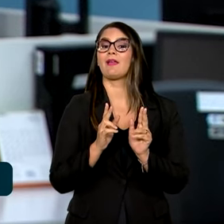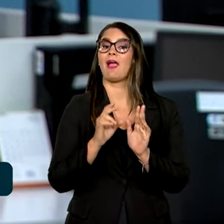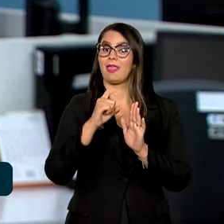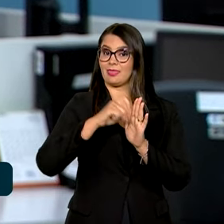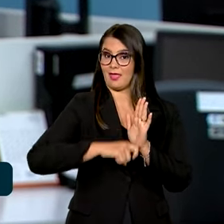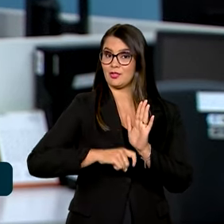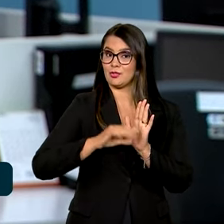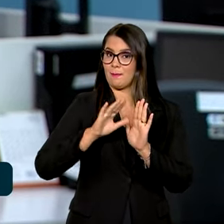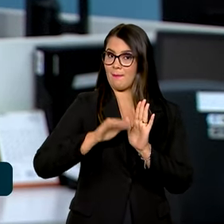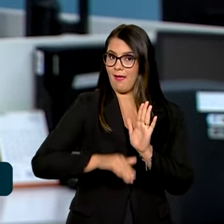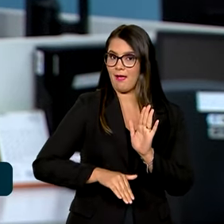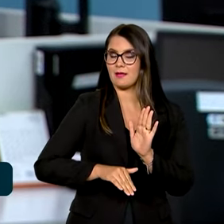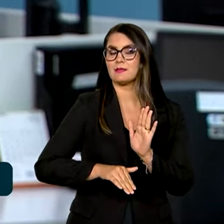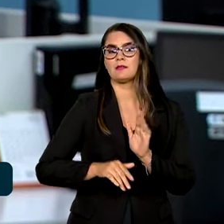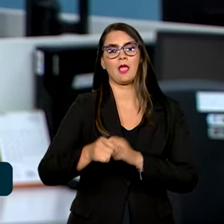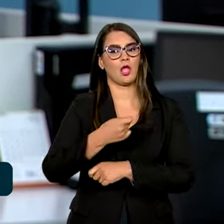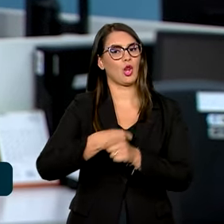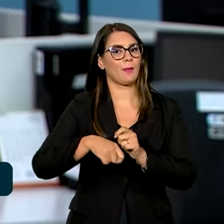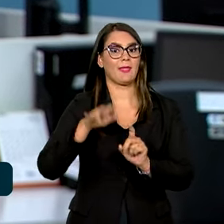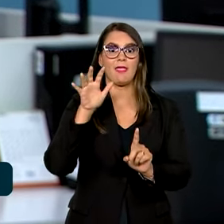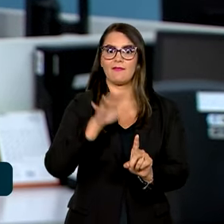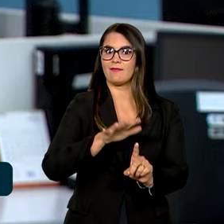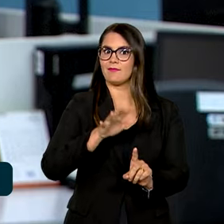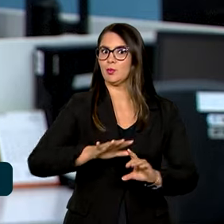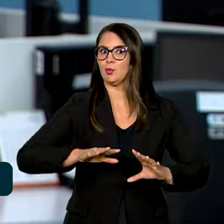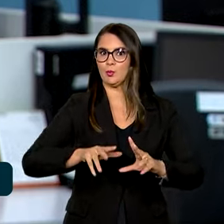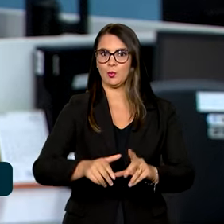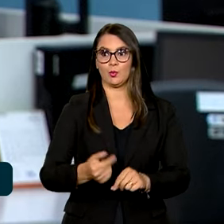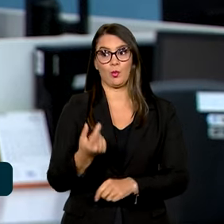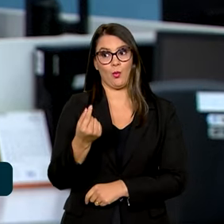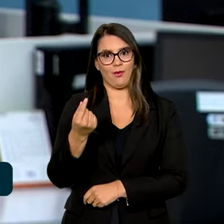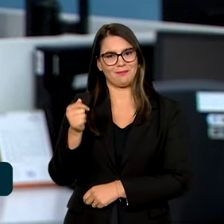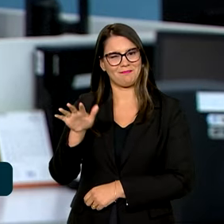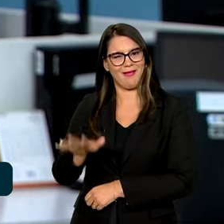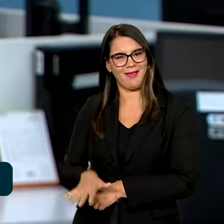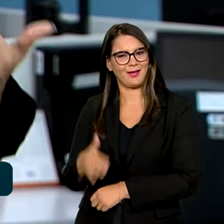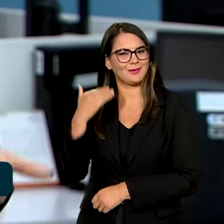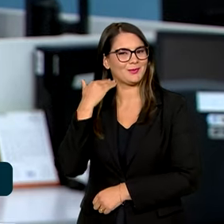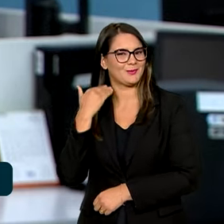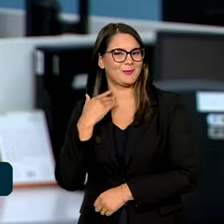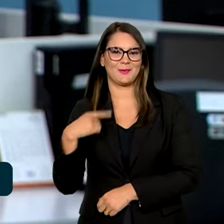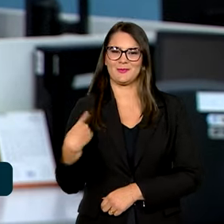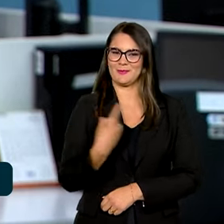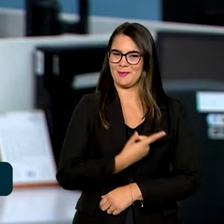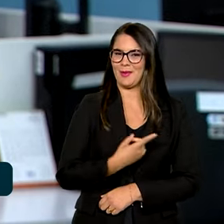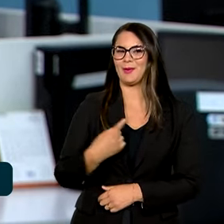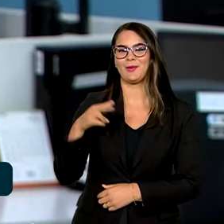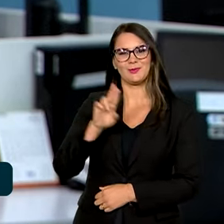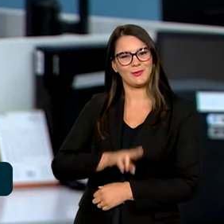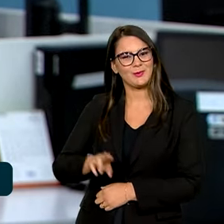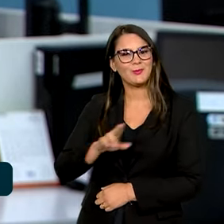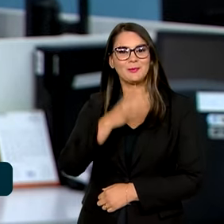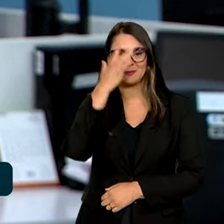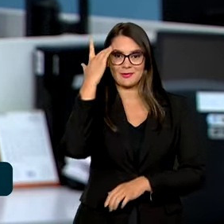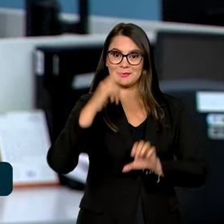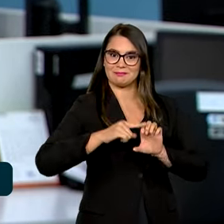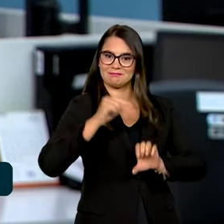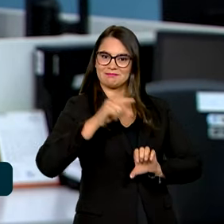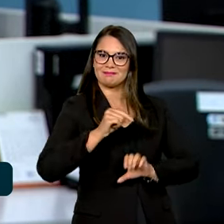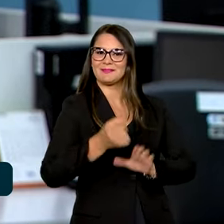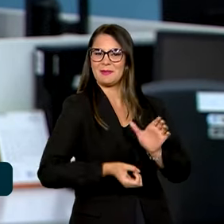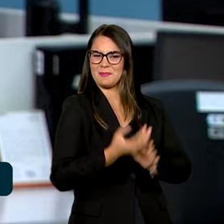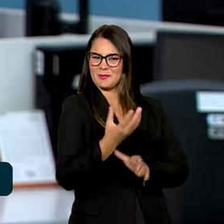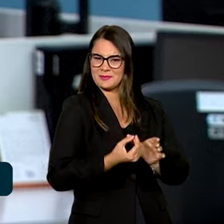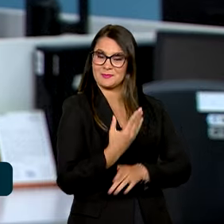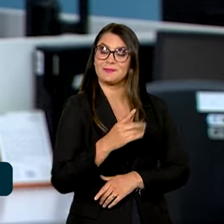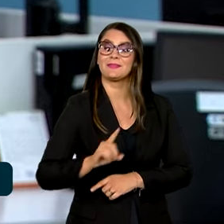mais baixa tem efeito sobre toda a economia. Primeiro, deixa o crédito mais barato no banco, pra nós, consumidores, empreendedores, setor produtivo.